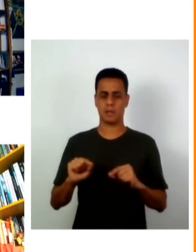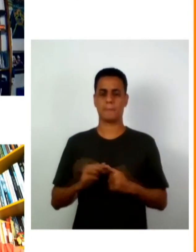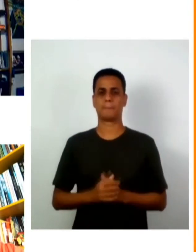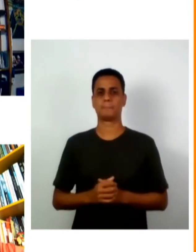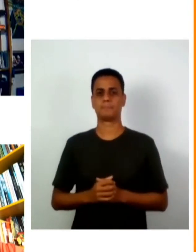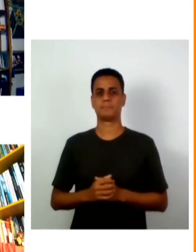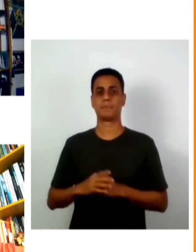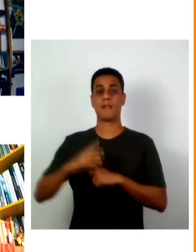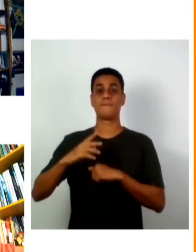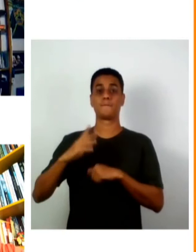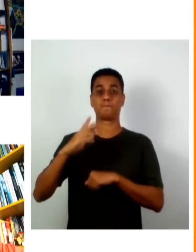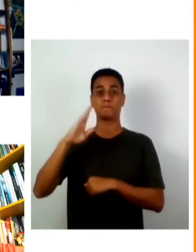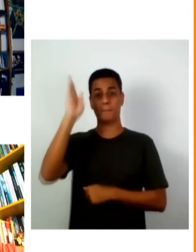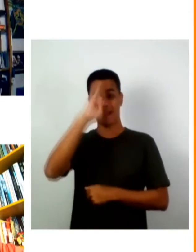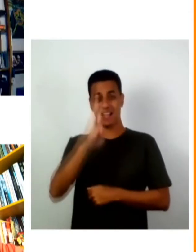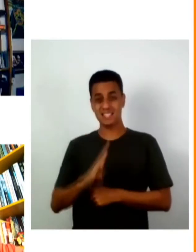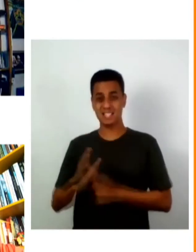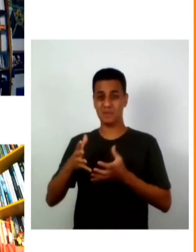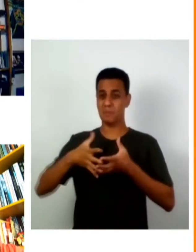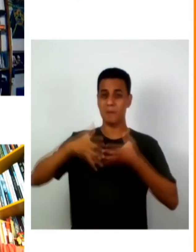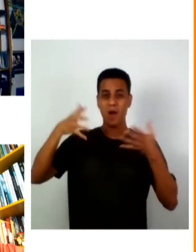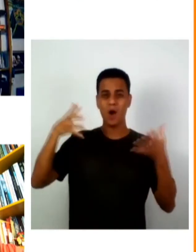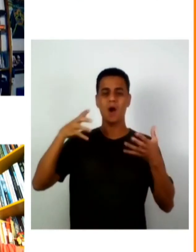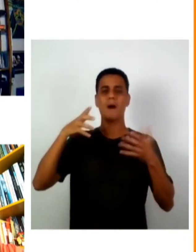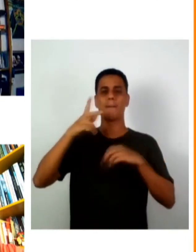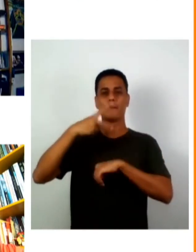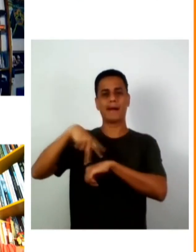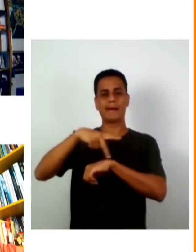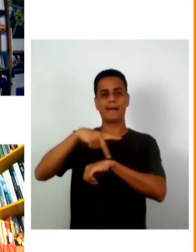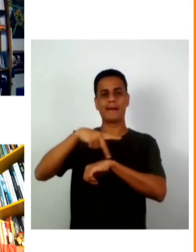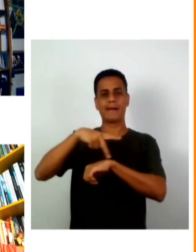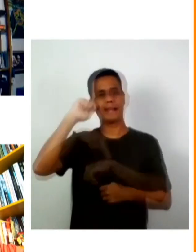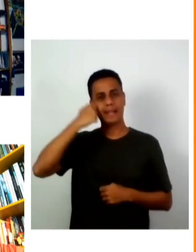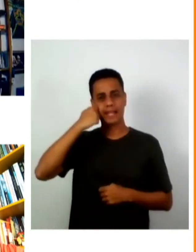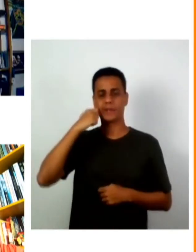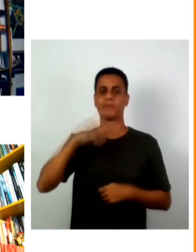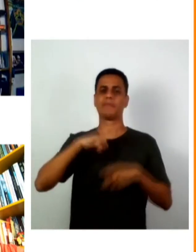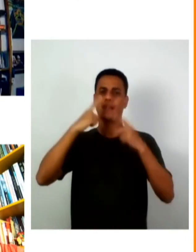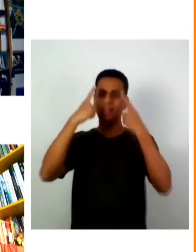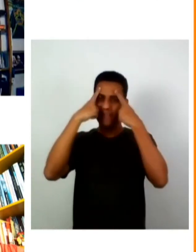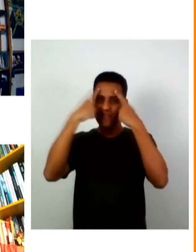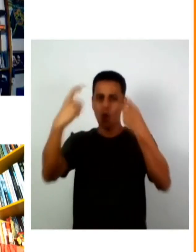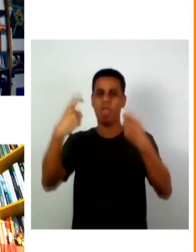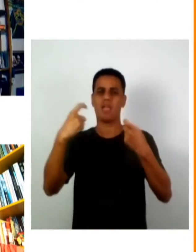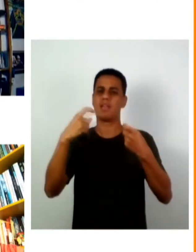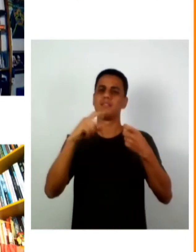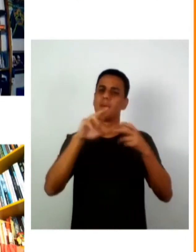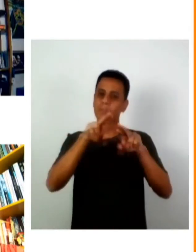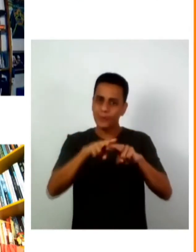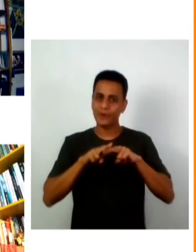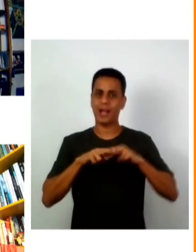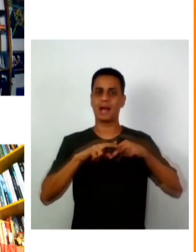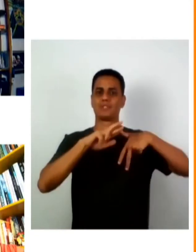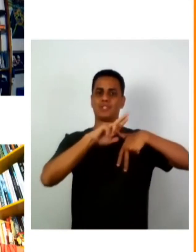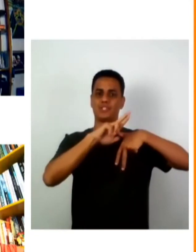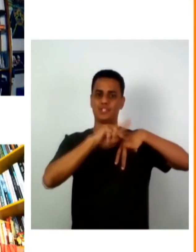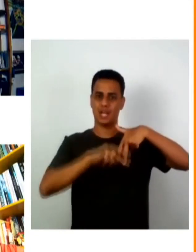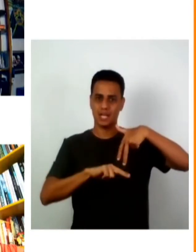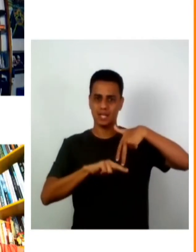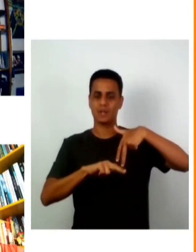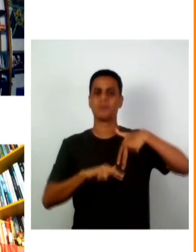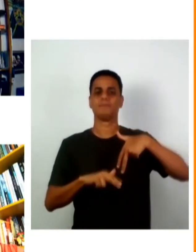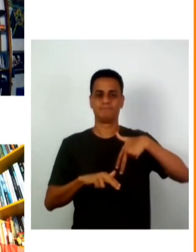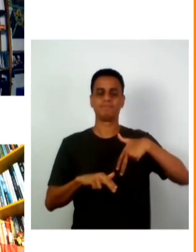população majoritariamente negra com inúmeros casos de violência de gênero e que está entre os que mais letaliza a população